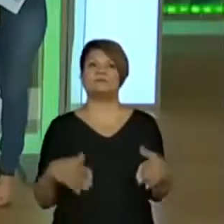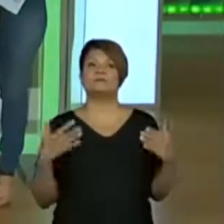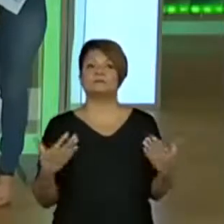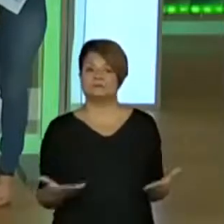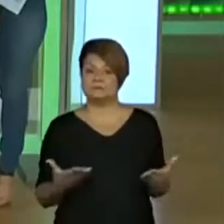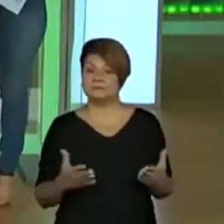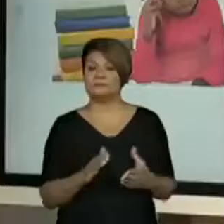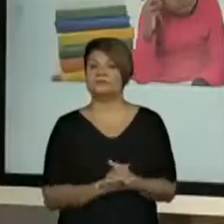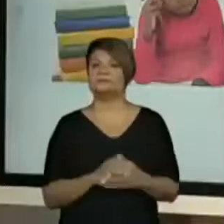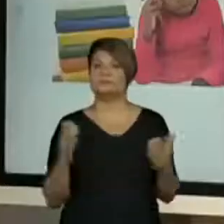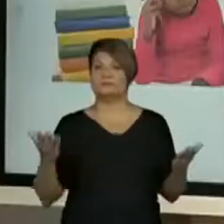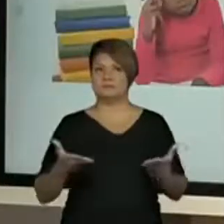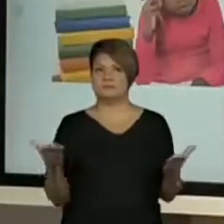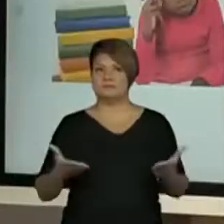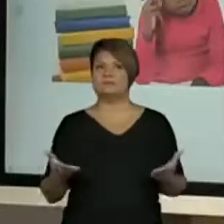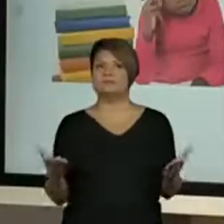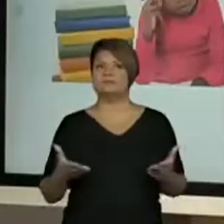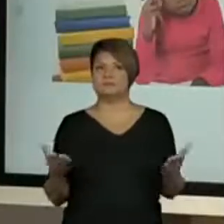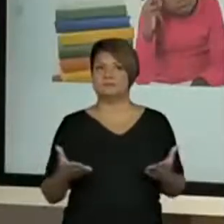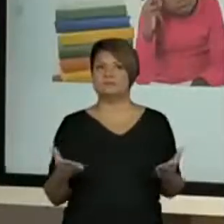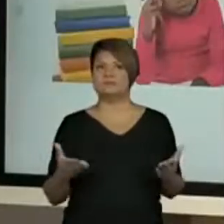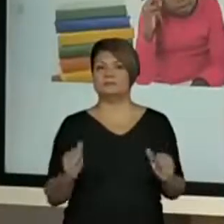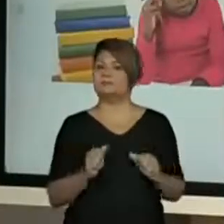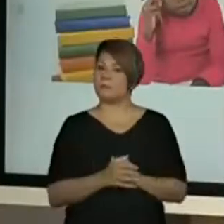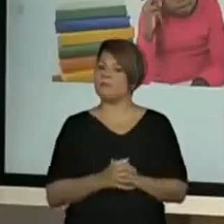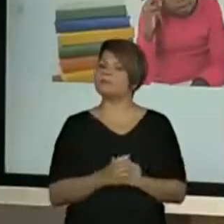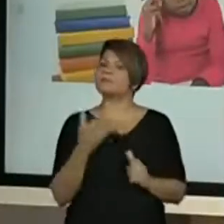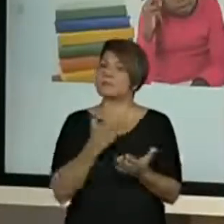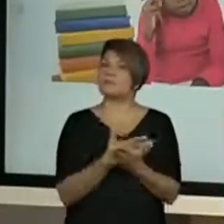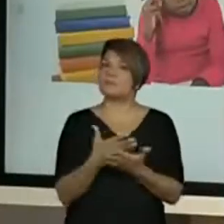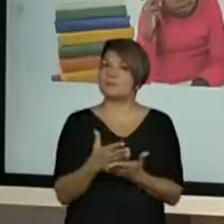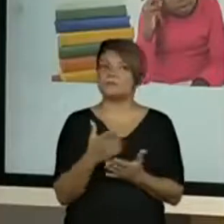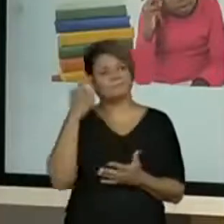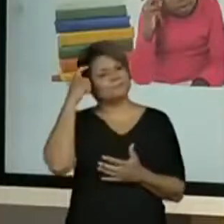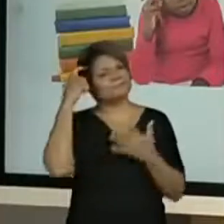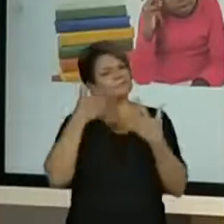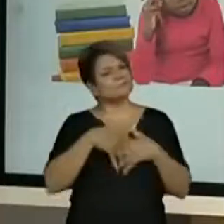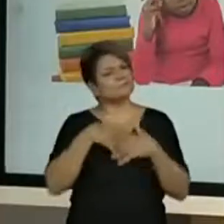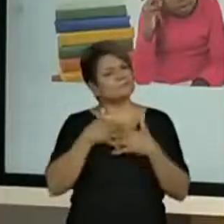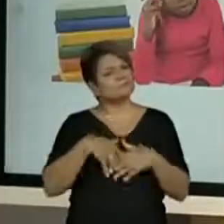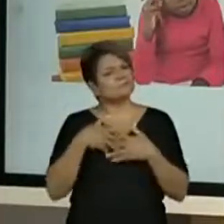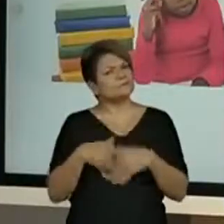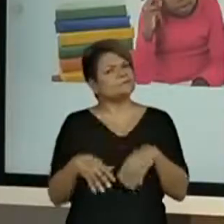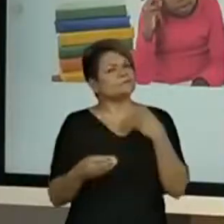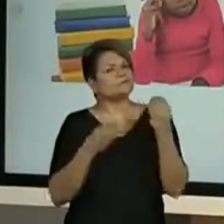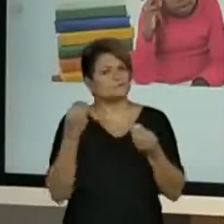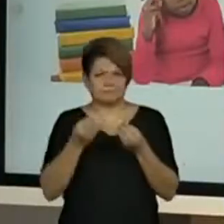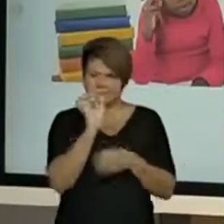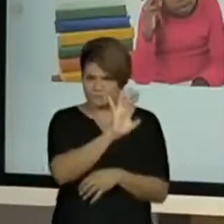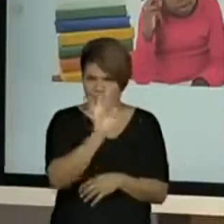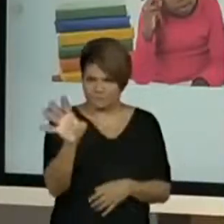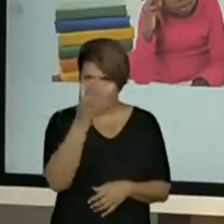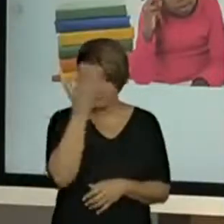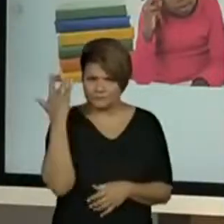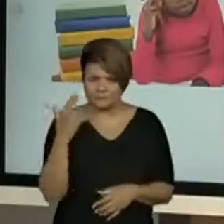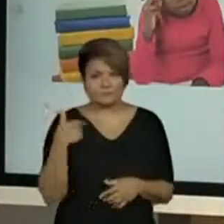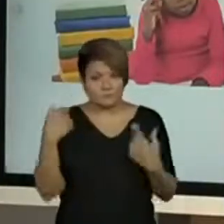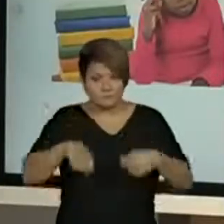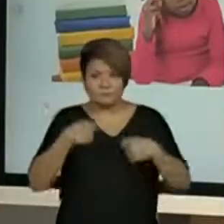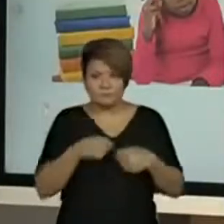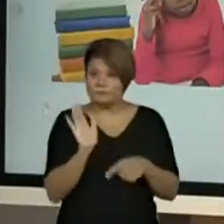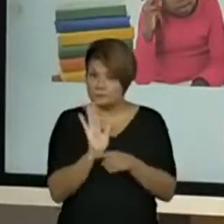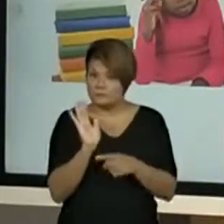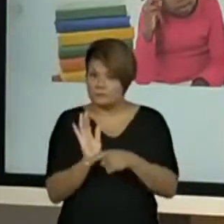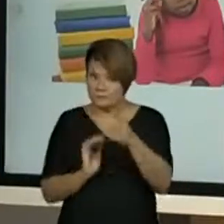Então, agora a gente vai pensar um pouquinho sobre cada uma dessas pessoas e eu vou precisar da ajuda de vocês.